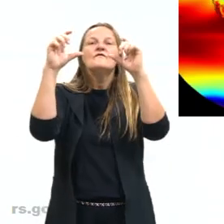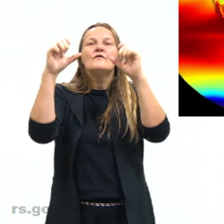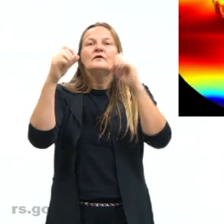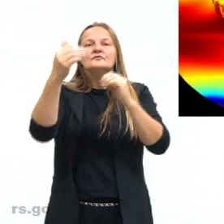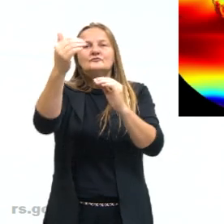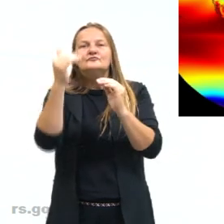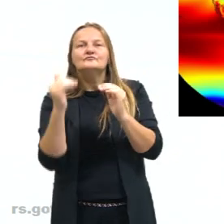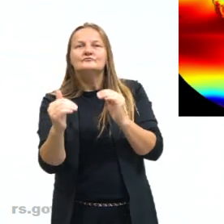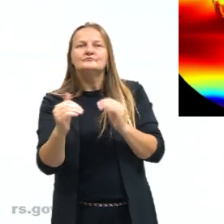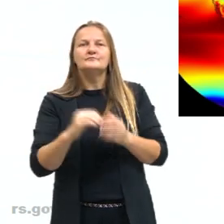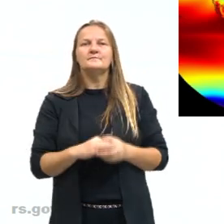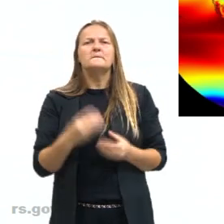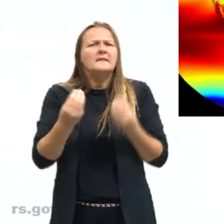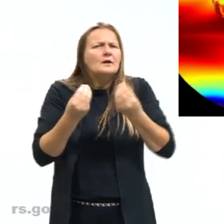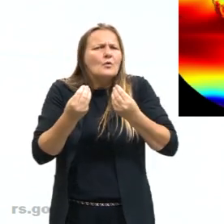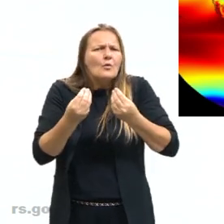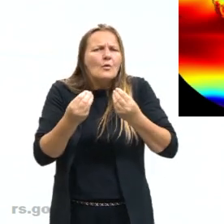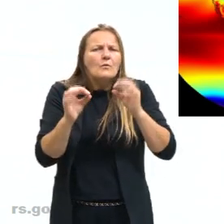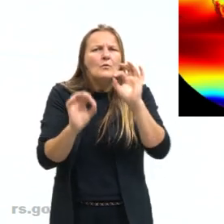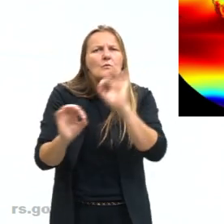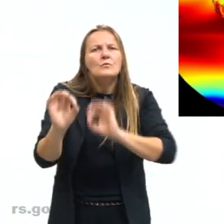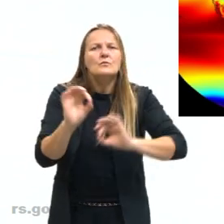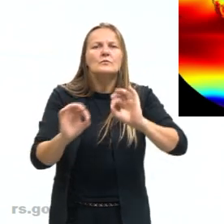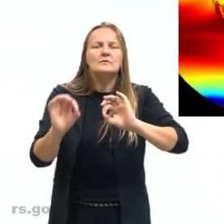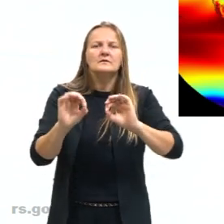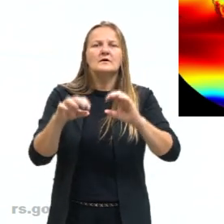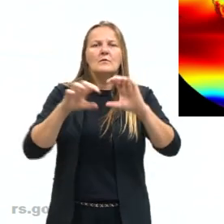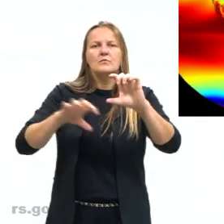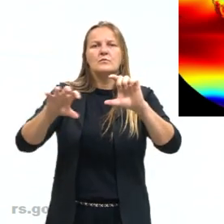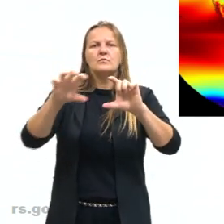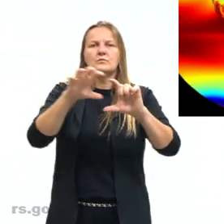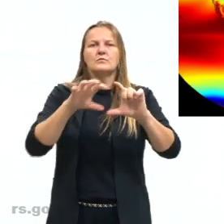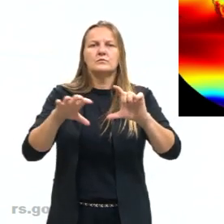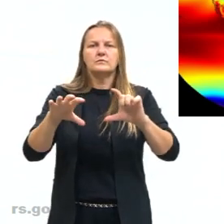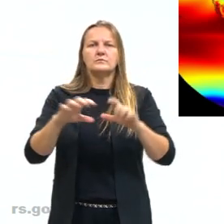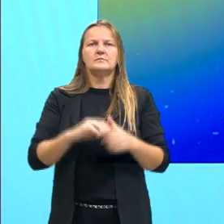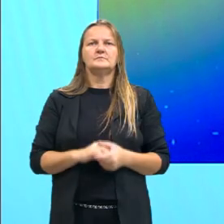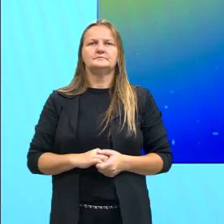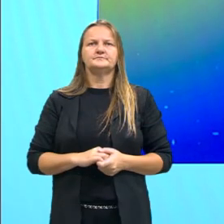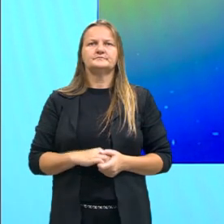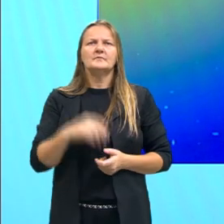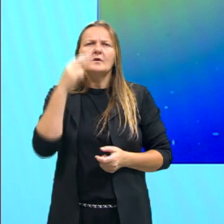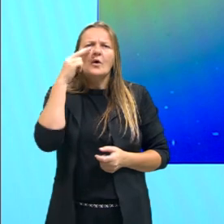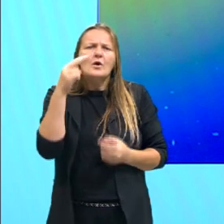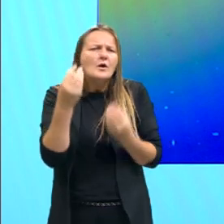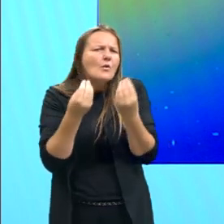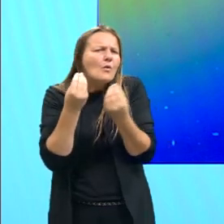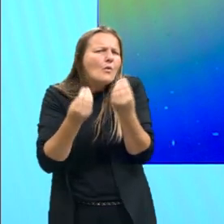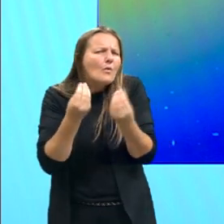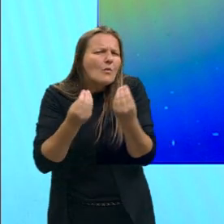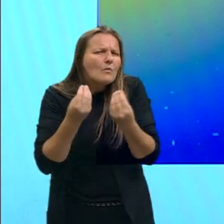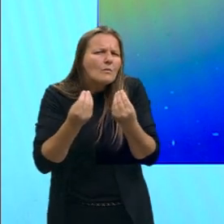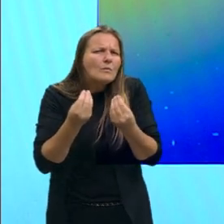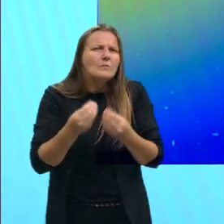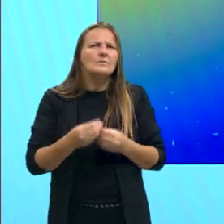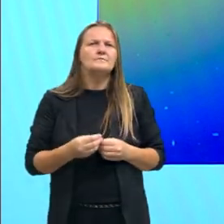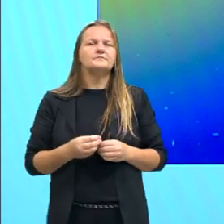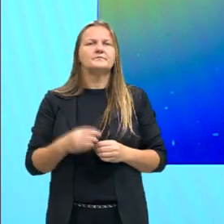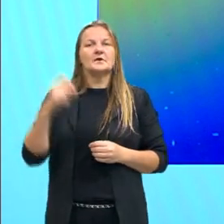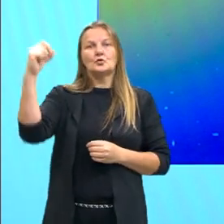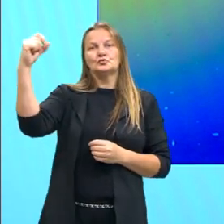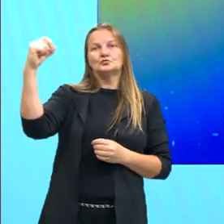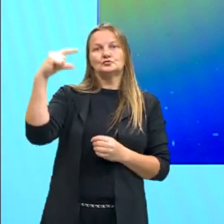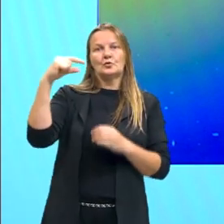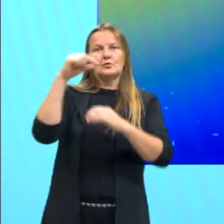que é justamente como é que forma essas zonas, tá. Olha aqui, ó, vai mostrar aí pra vocês. O raio solar